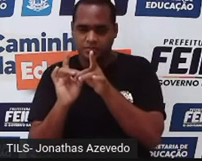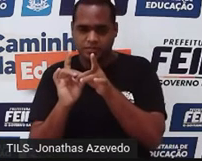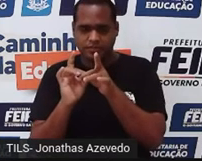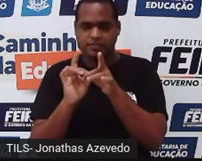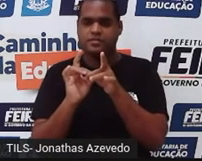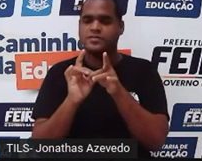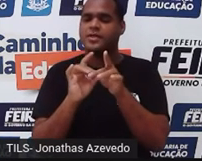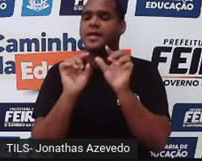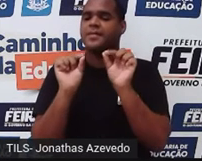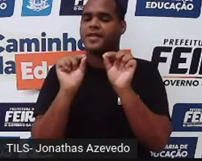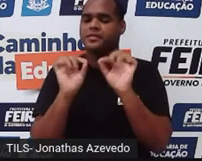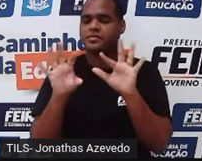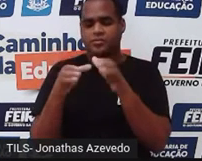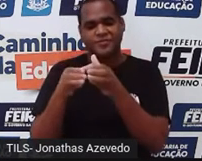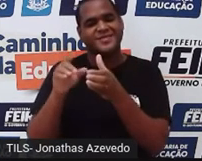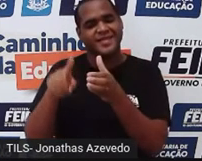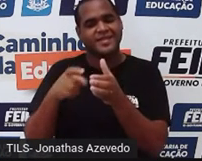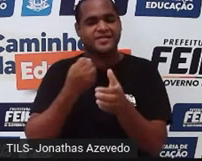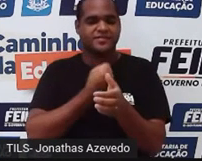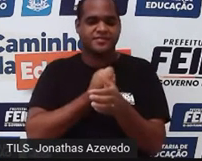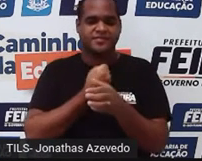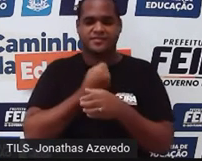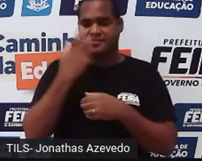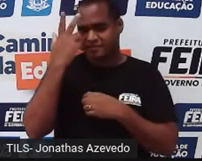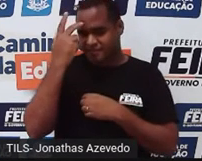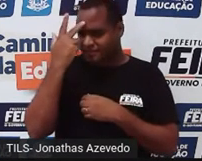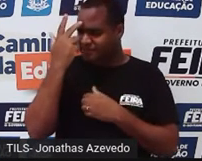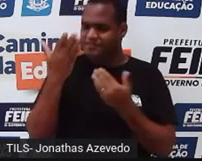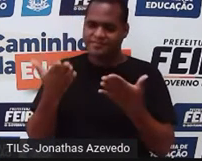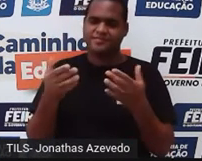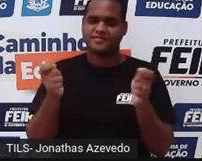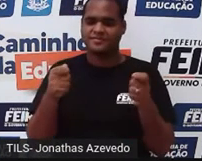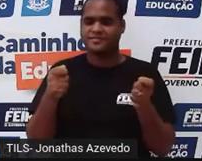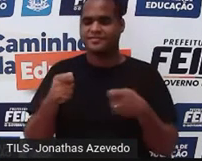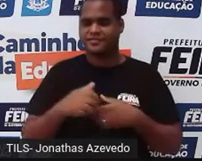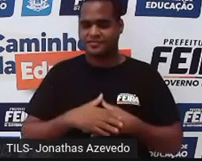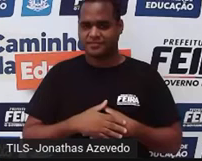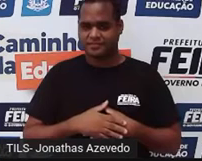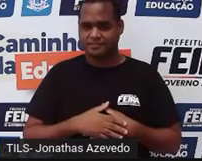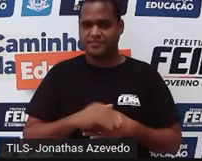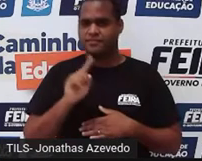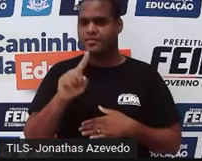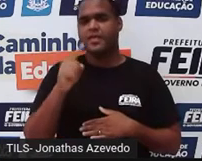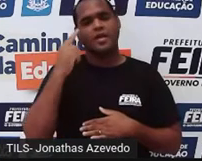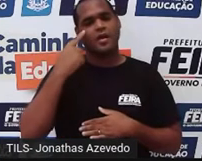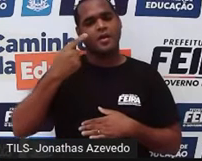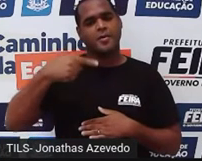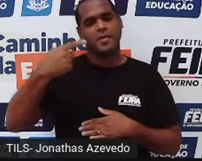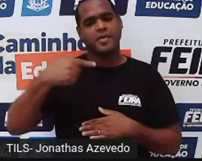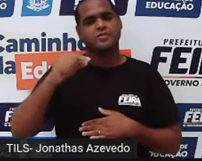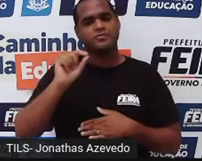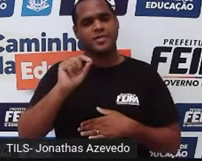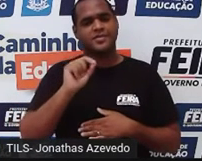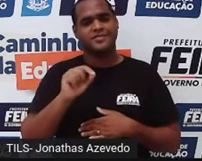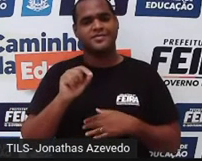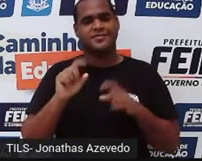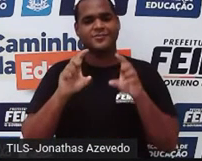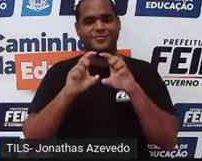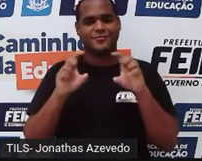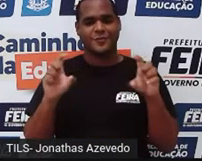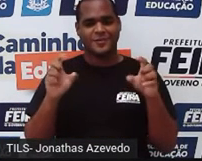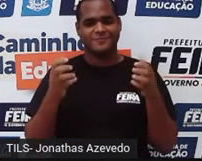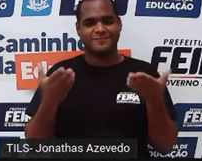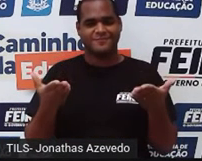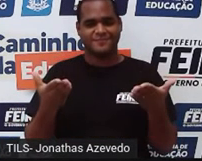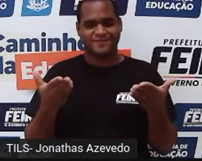o conjunto dos números naturais. Por exemplo. Esse daí é o primeiro tipo de número, o primeiro conjunto